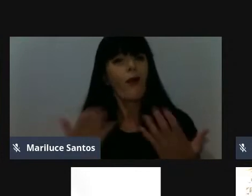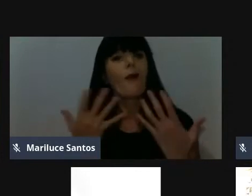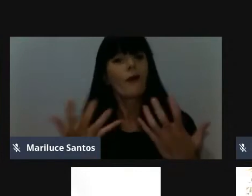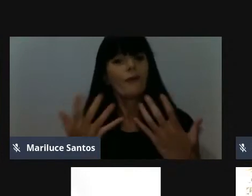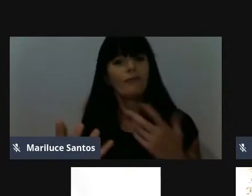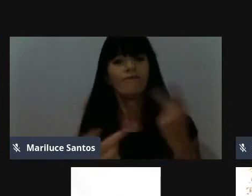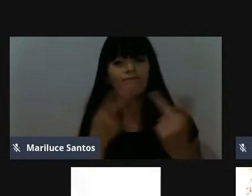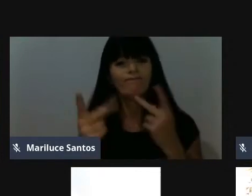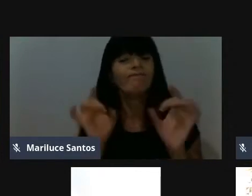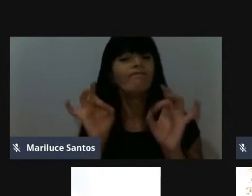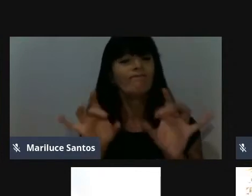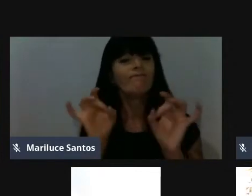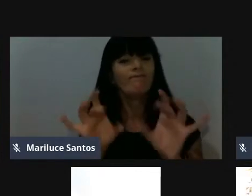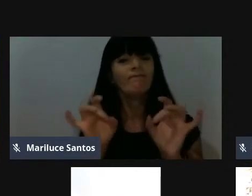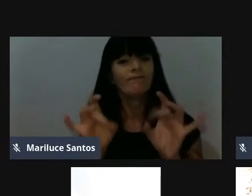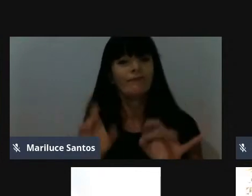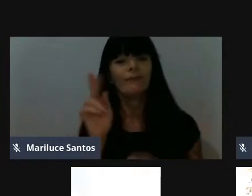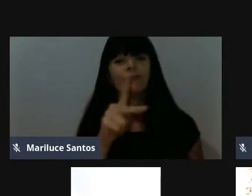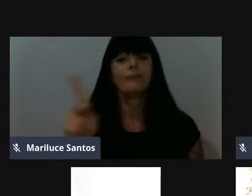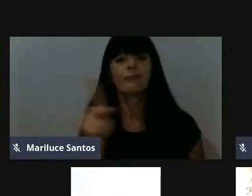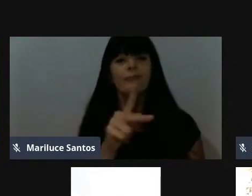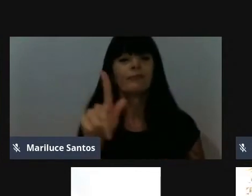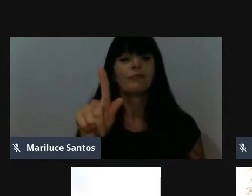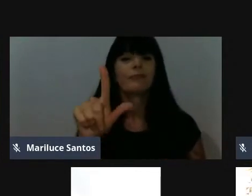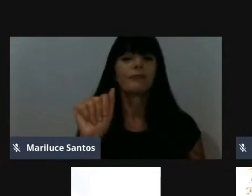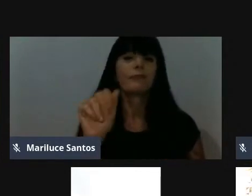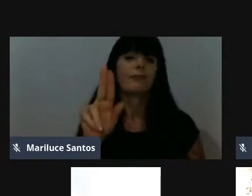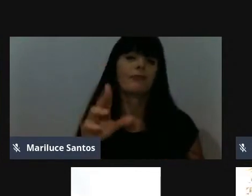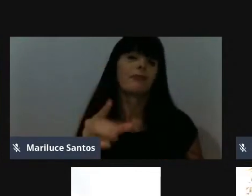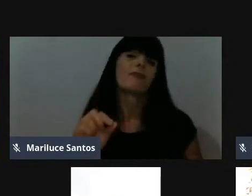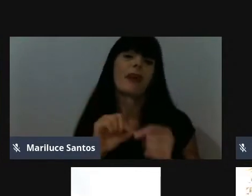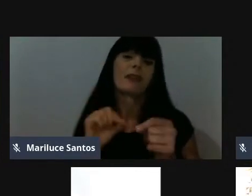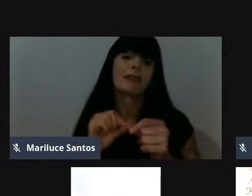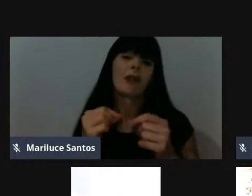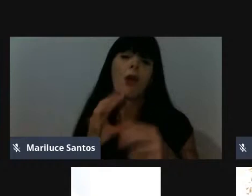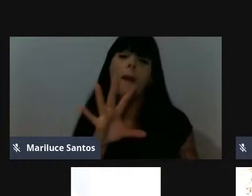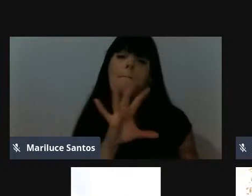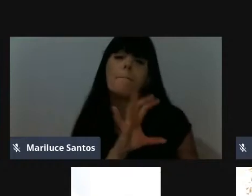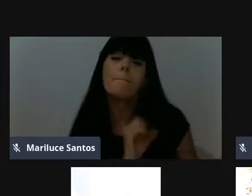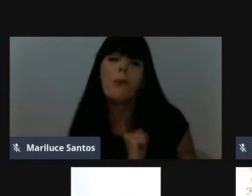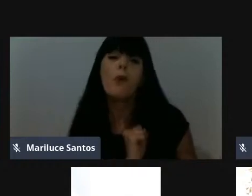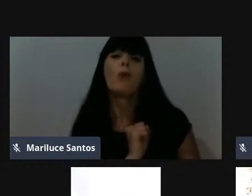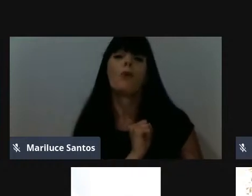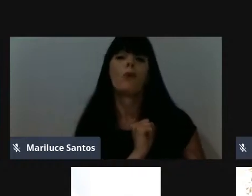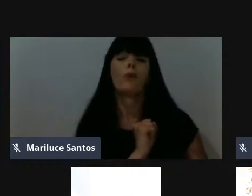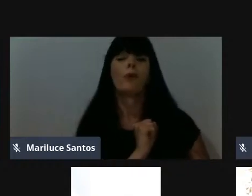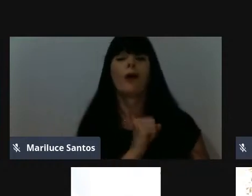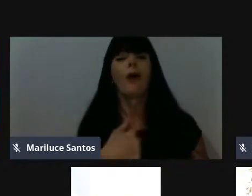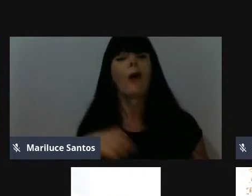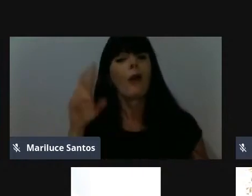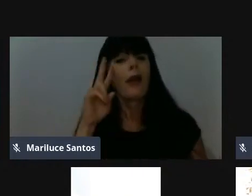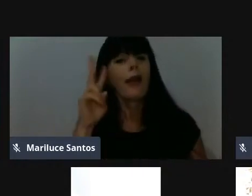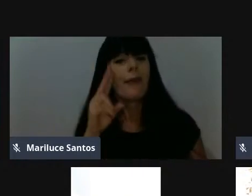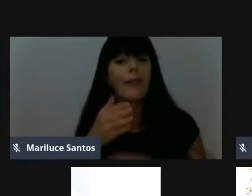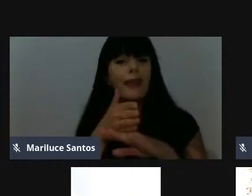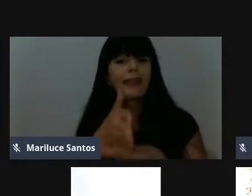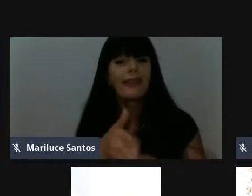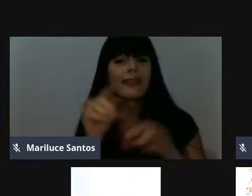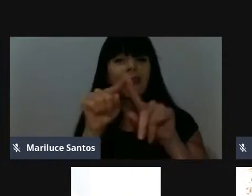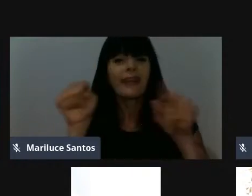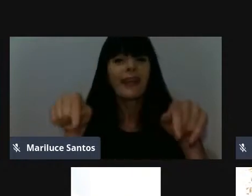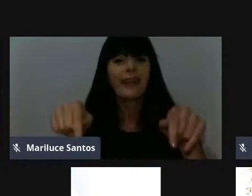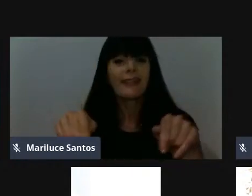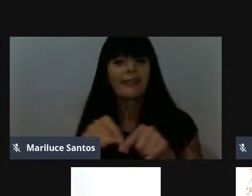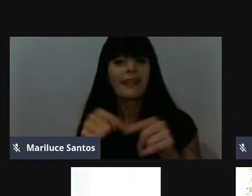eu sentia que ela destacava, ela fazia com muito amor, fazia com muita propriedade, eu lembro direitinho da cena dela entrando na sala de aula, já